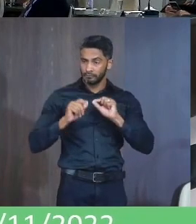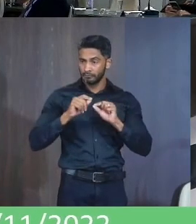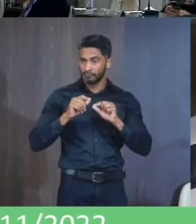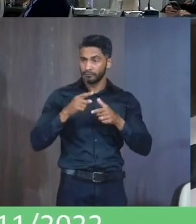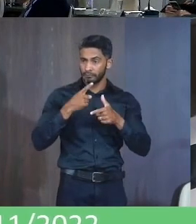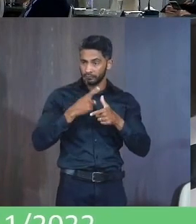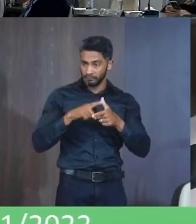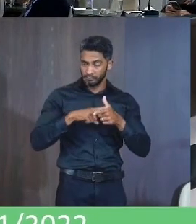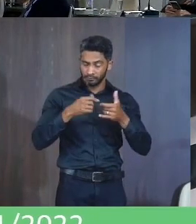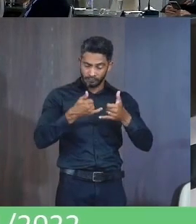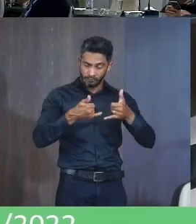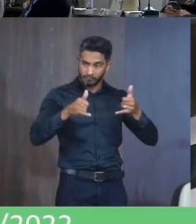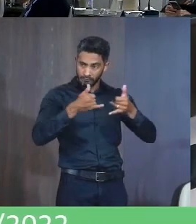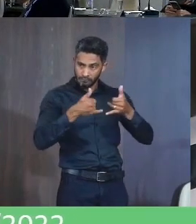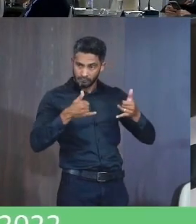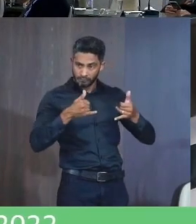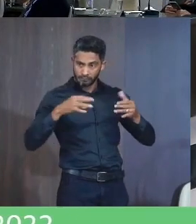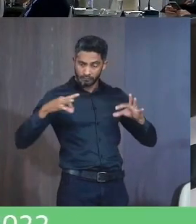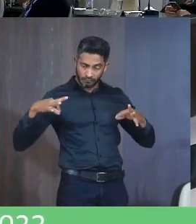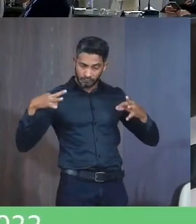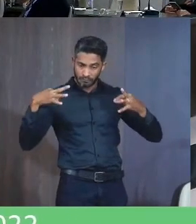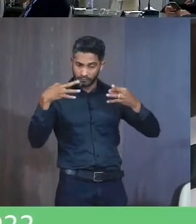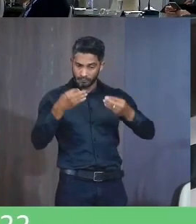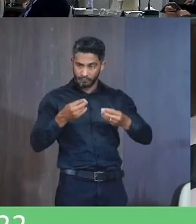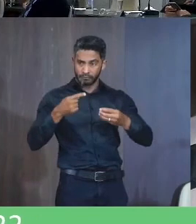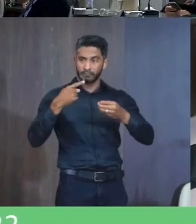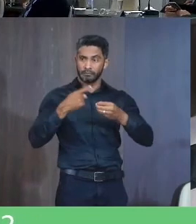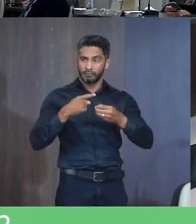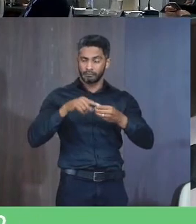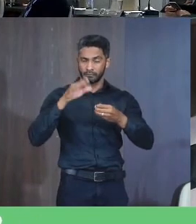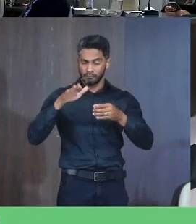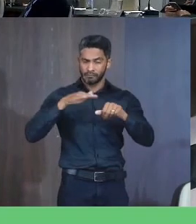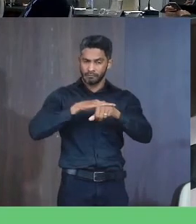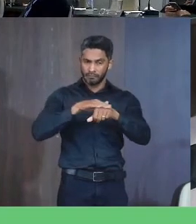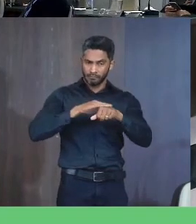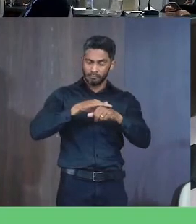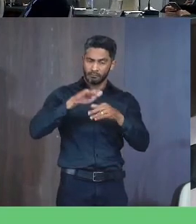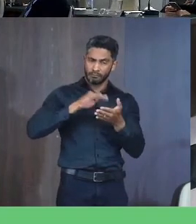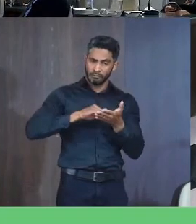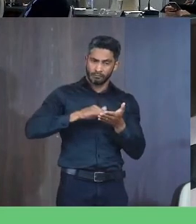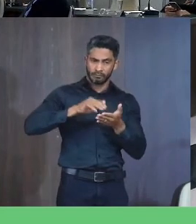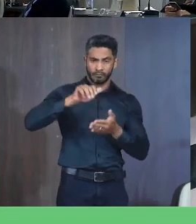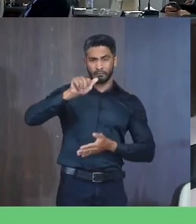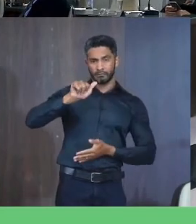problema De extensão de rede É por toda a cidade Eu tenho conversado Com o secretário Ailson